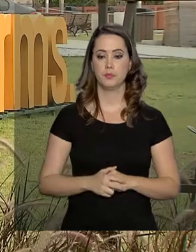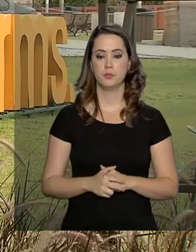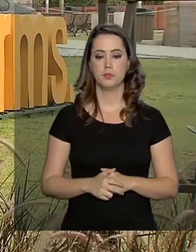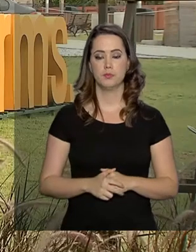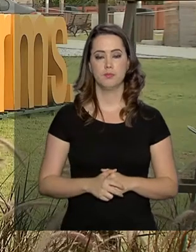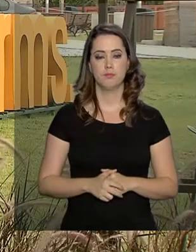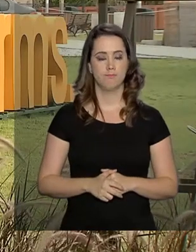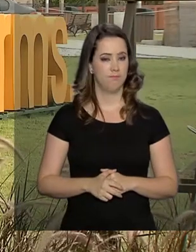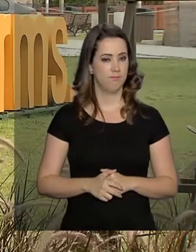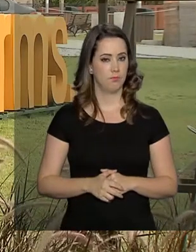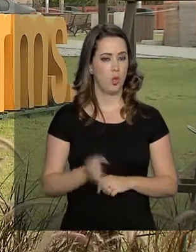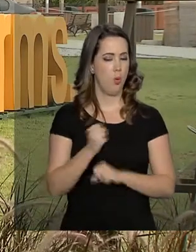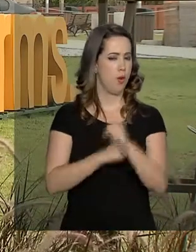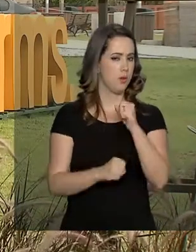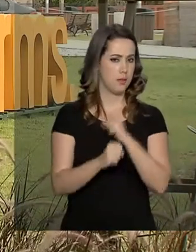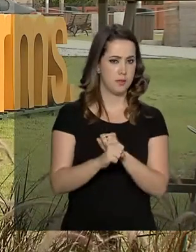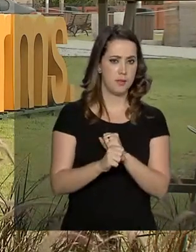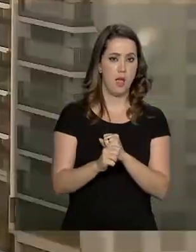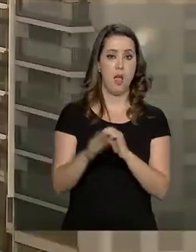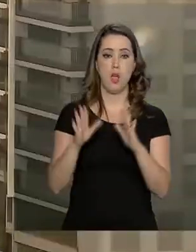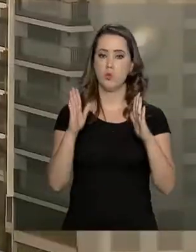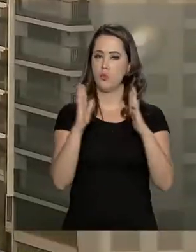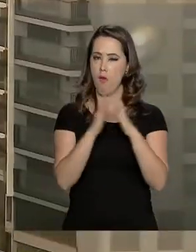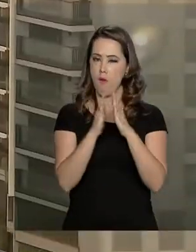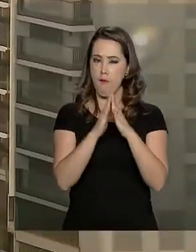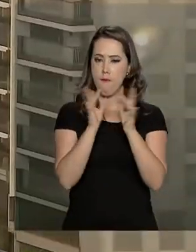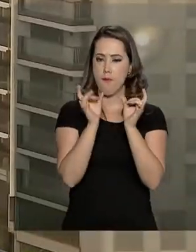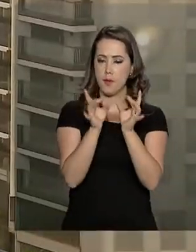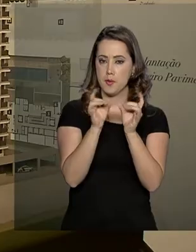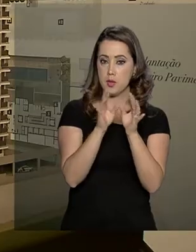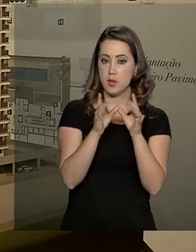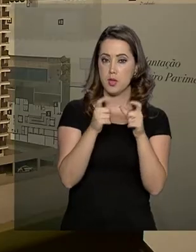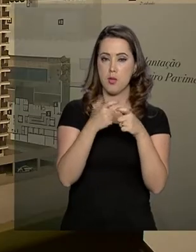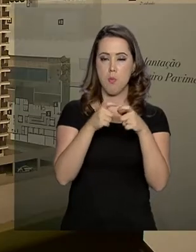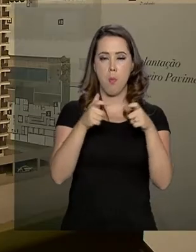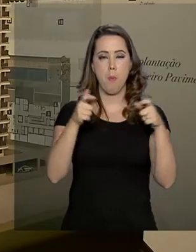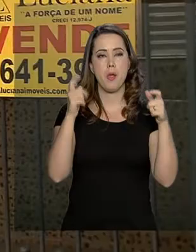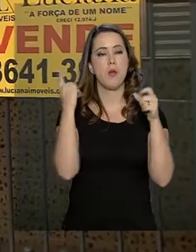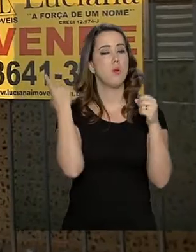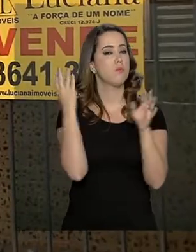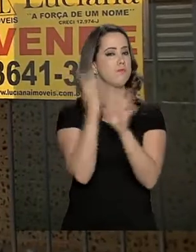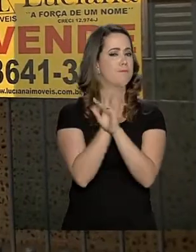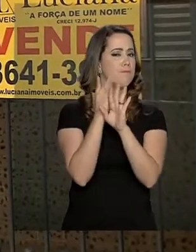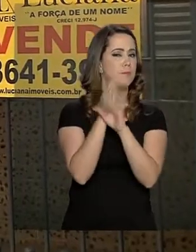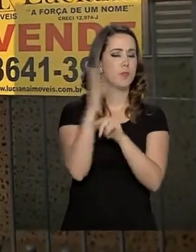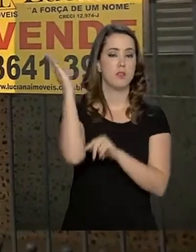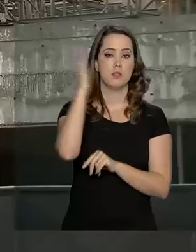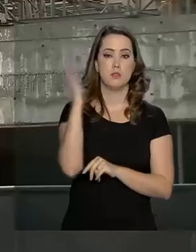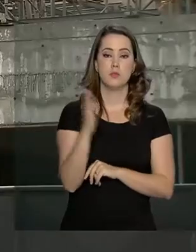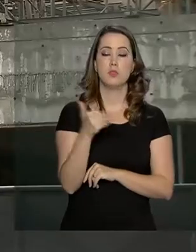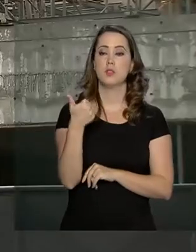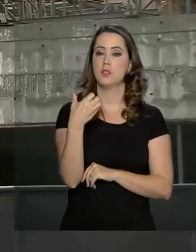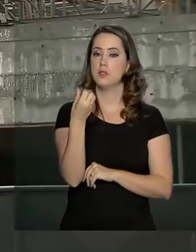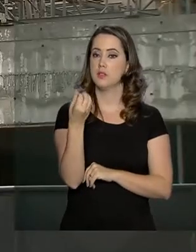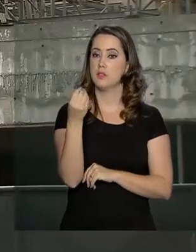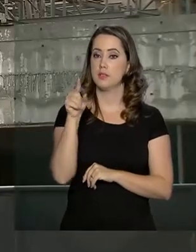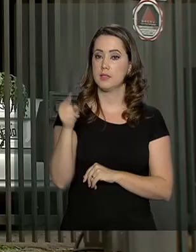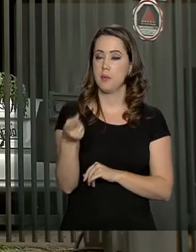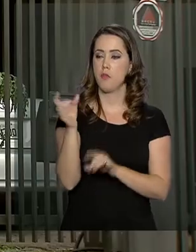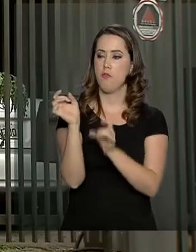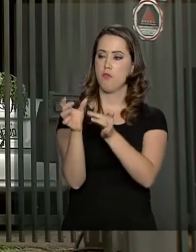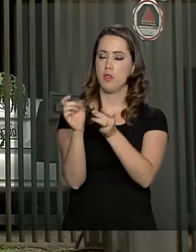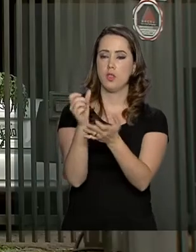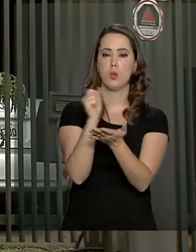No ano passado, o mercado imobiliário da maior cidade brasileira foi responsável por quase 160 mil transações